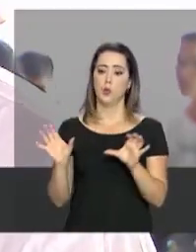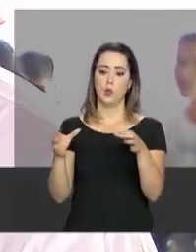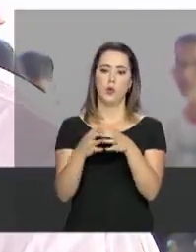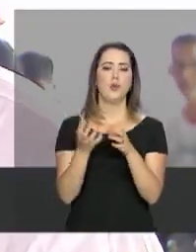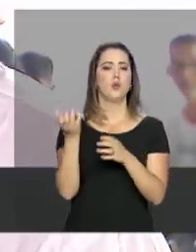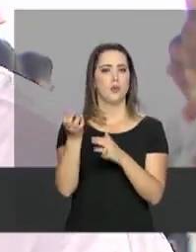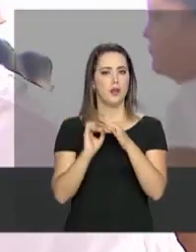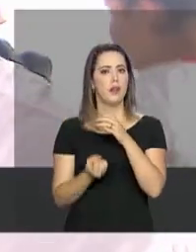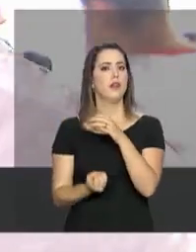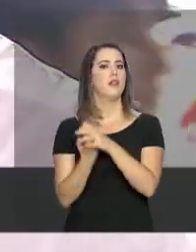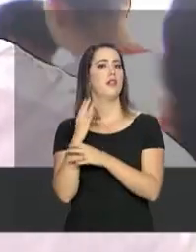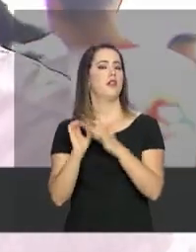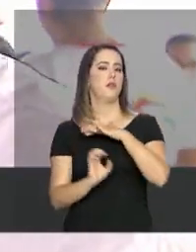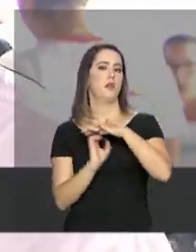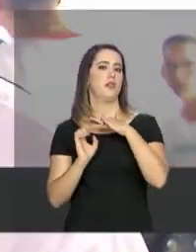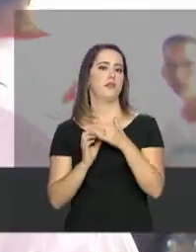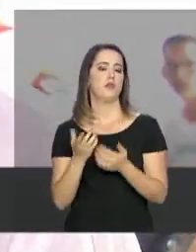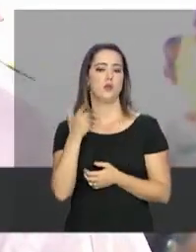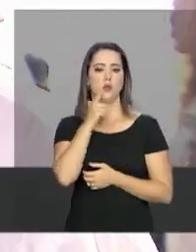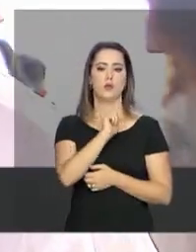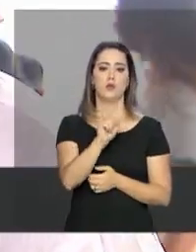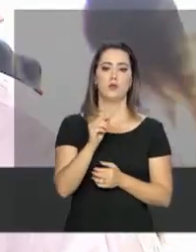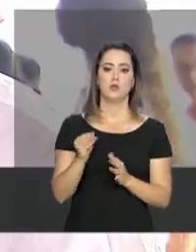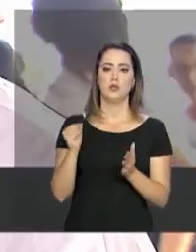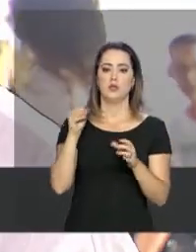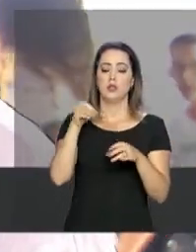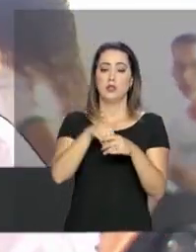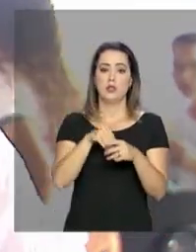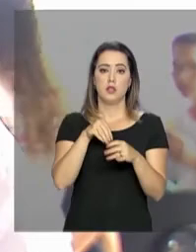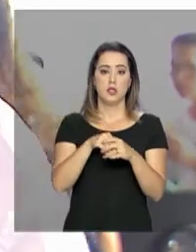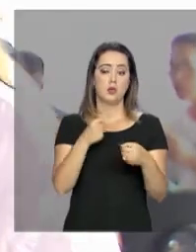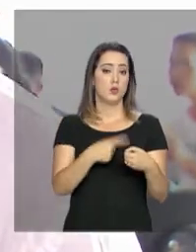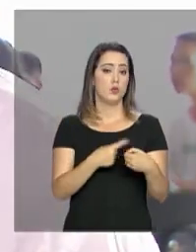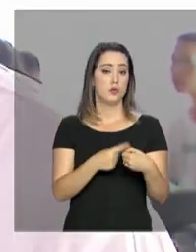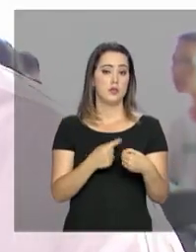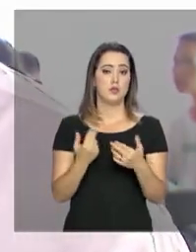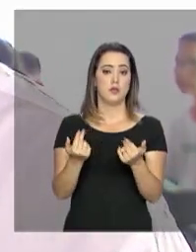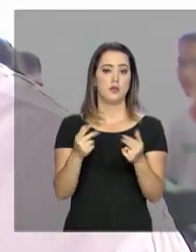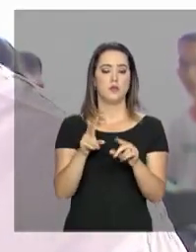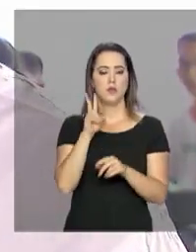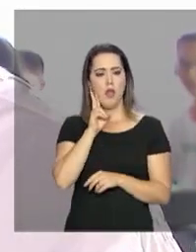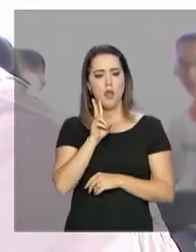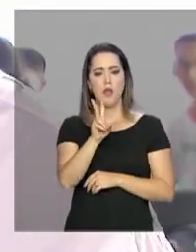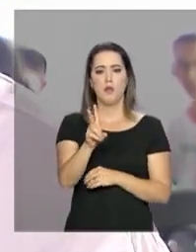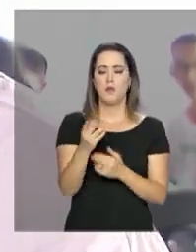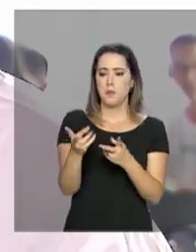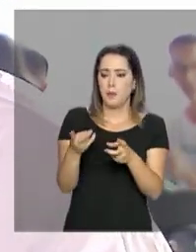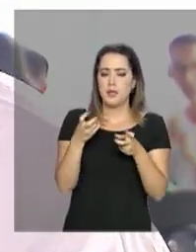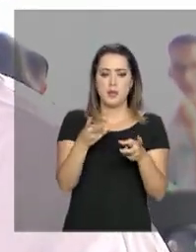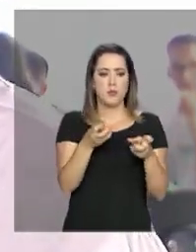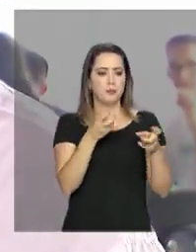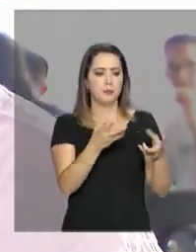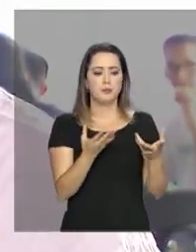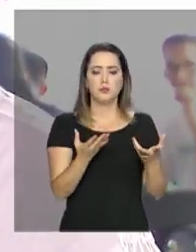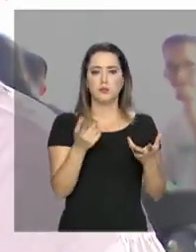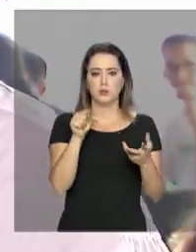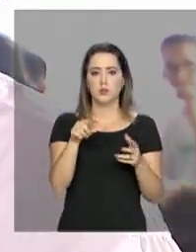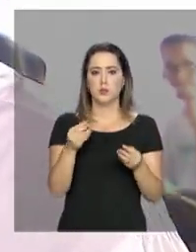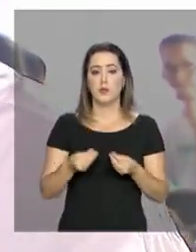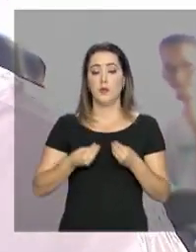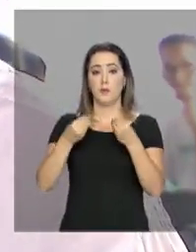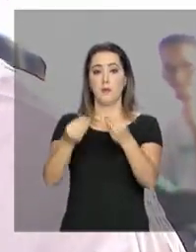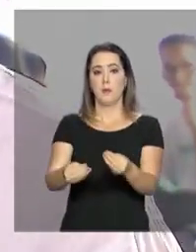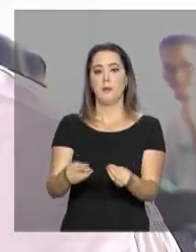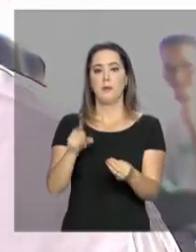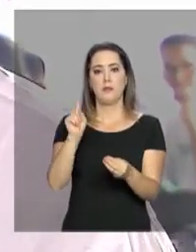empreendedora. Uma geração que consiga, dentro de um município como Barreirinhas, verificar, perceber e trazer